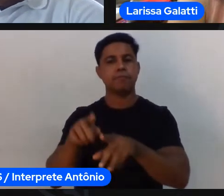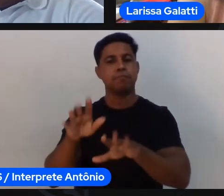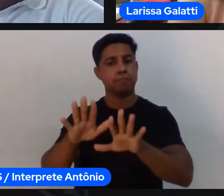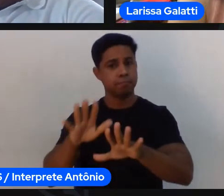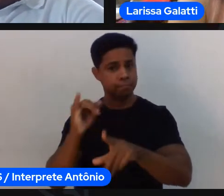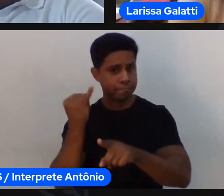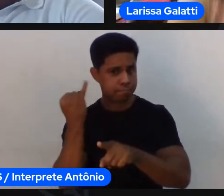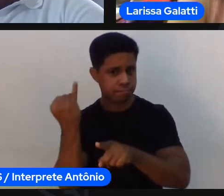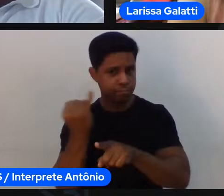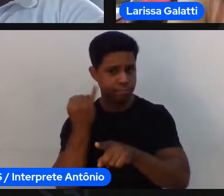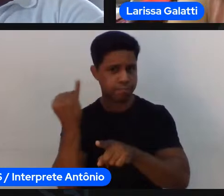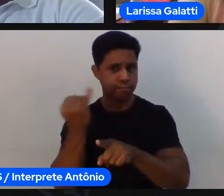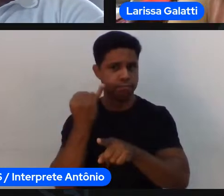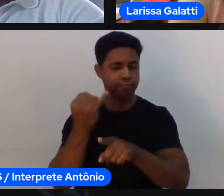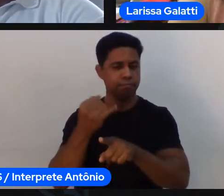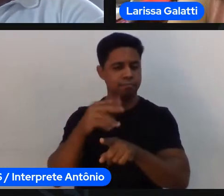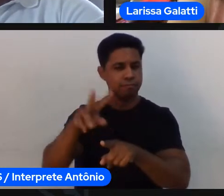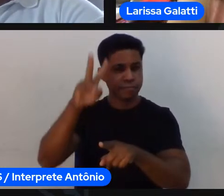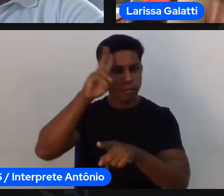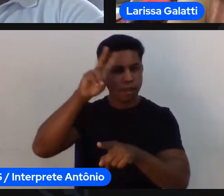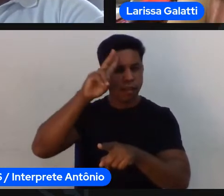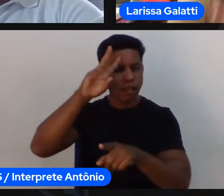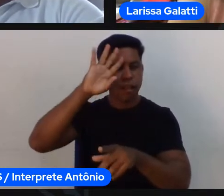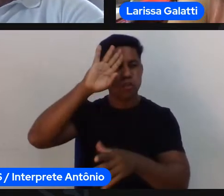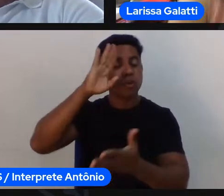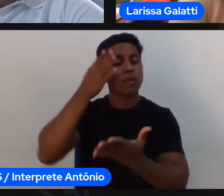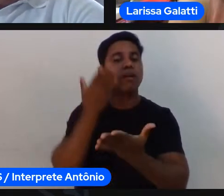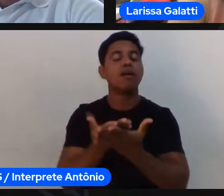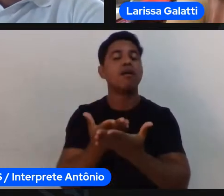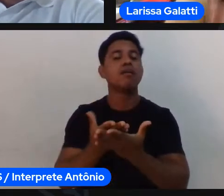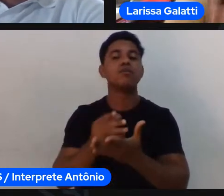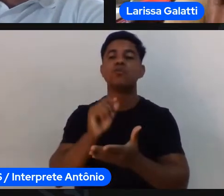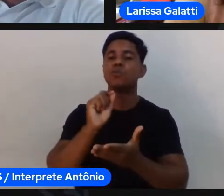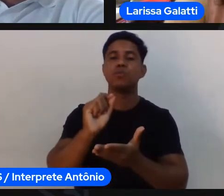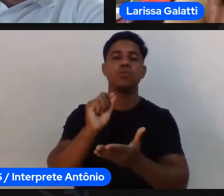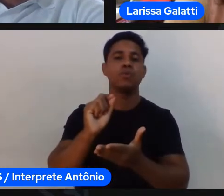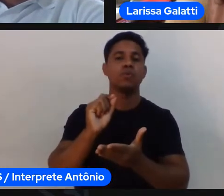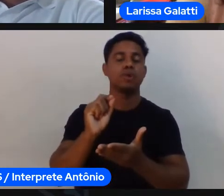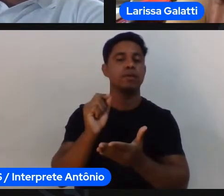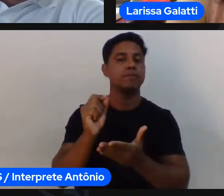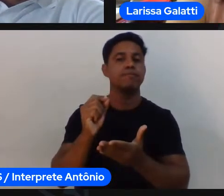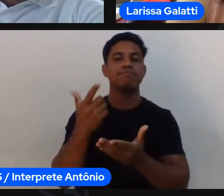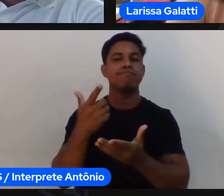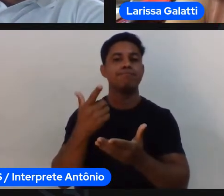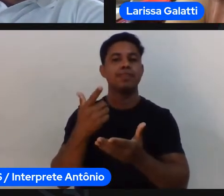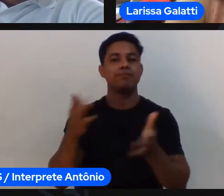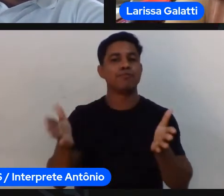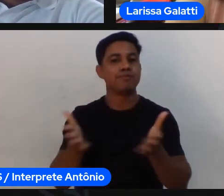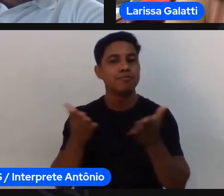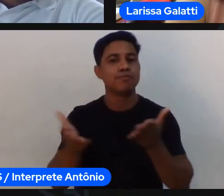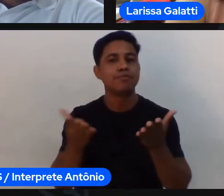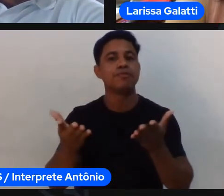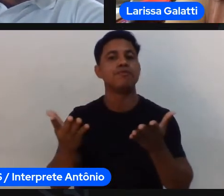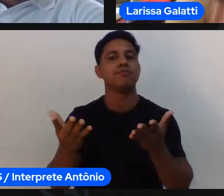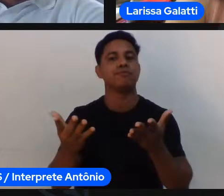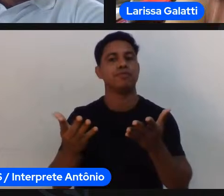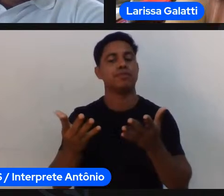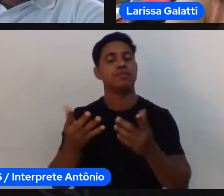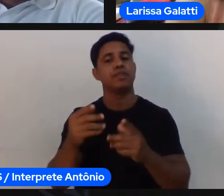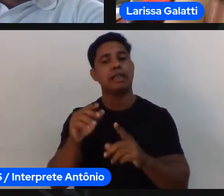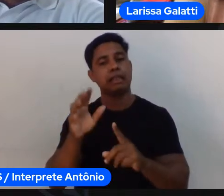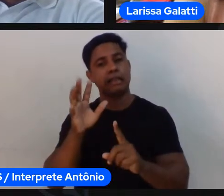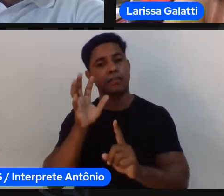as nossas crenças elas são muito enviesadas pelos nossos costumes pelo lugar micro onde a gente cresceu pelas nossas influências mais